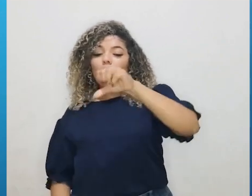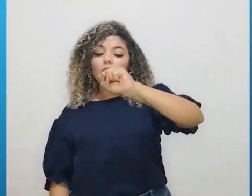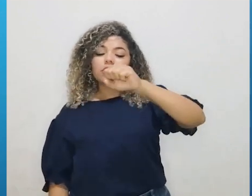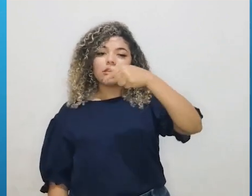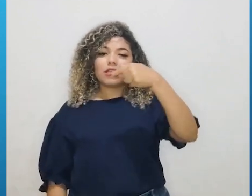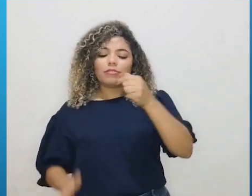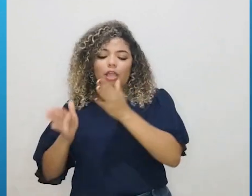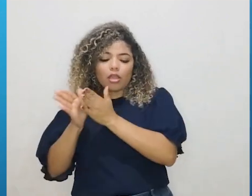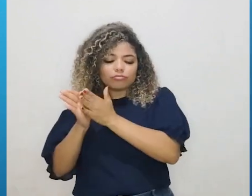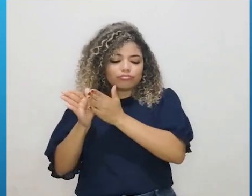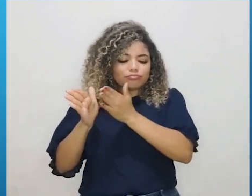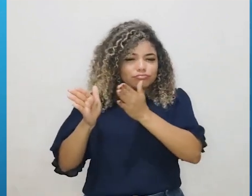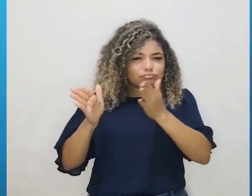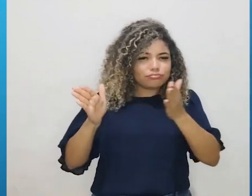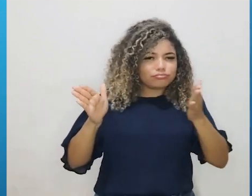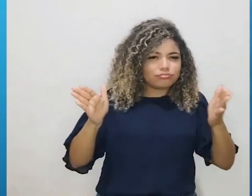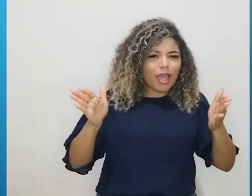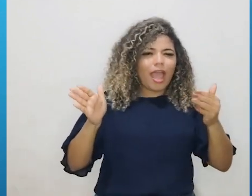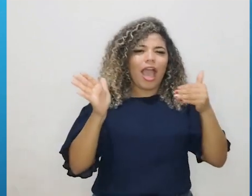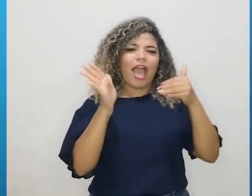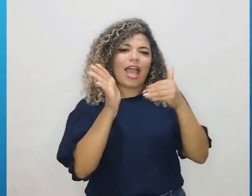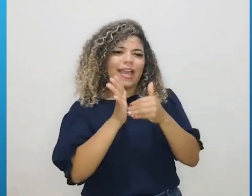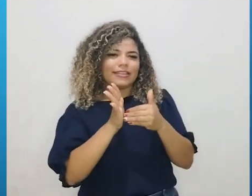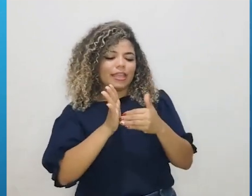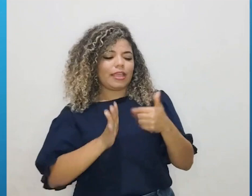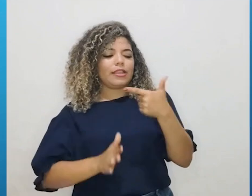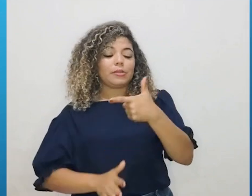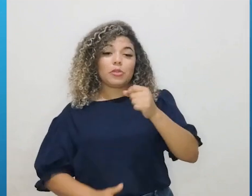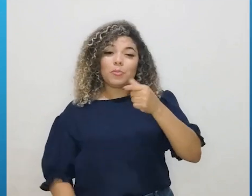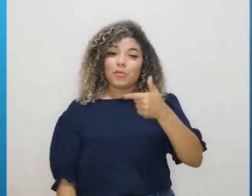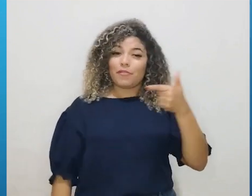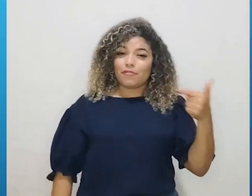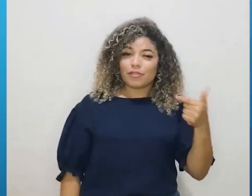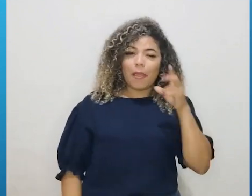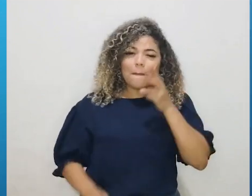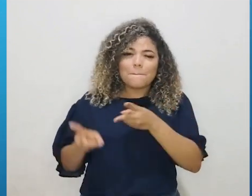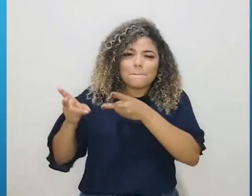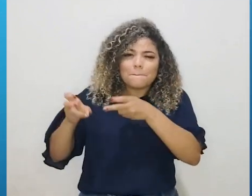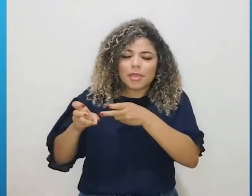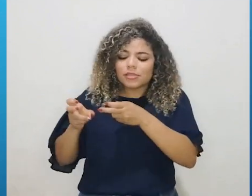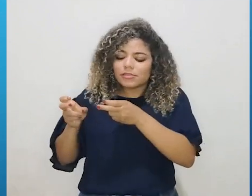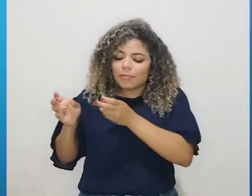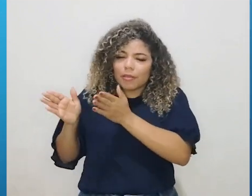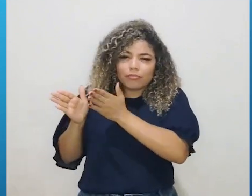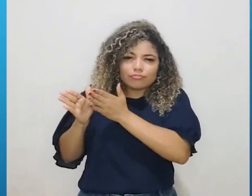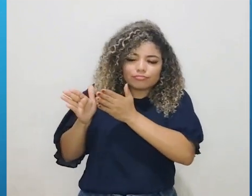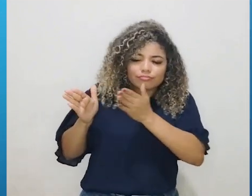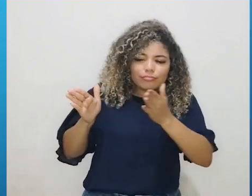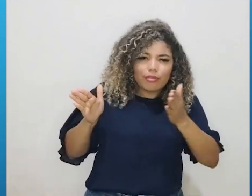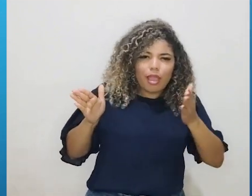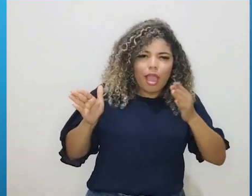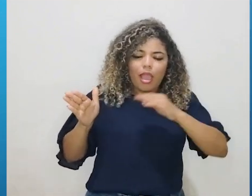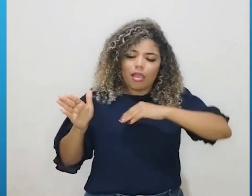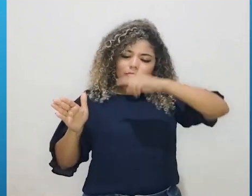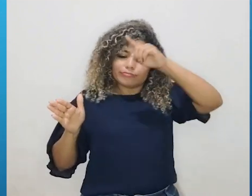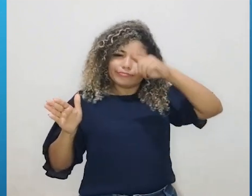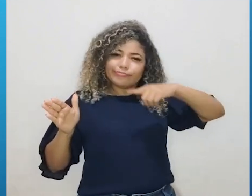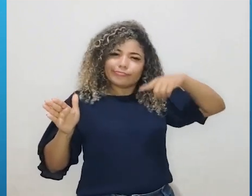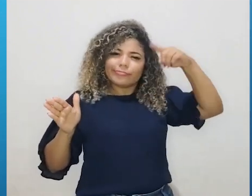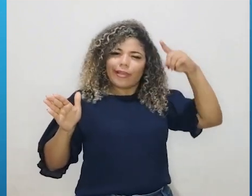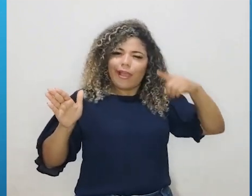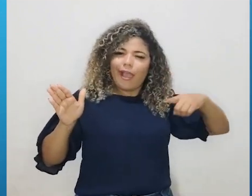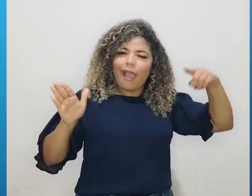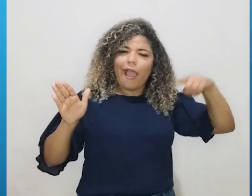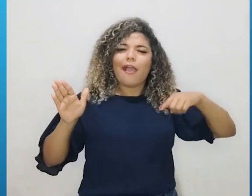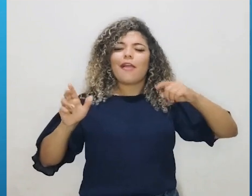até o censo que vai de 2022. Dá para acompanhar bem o crescimento da população